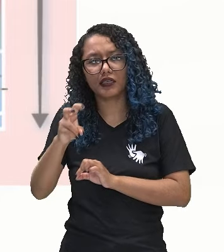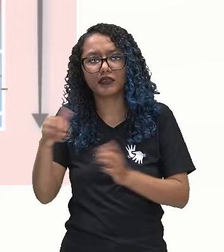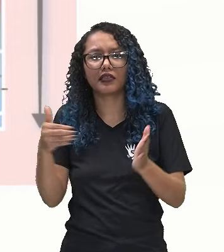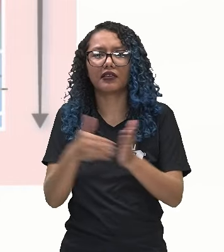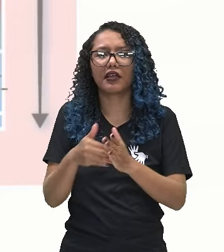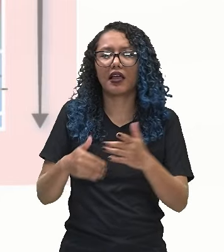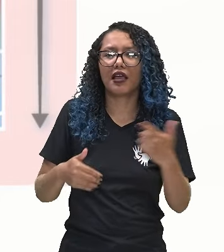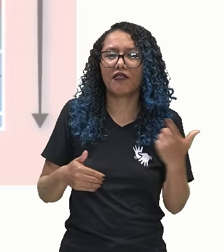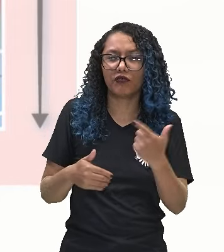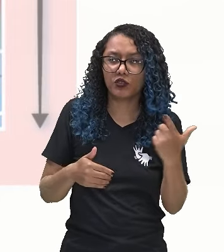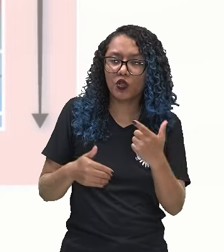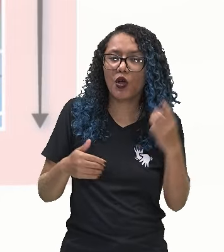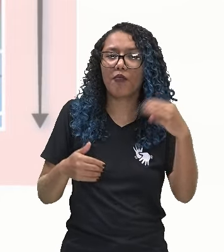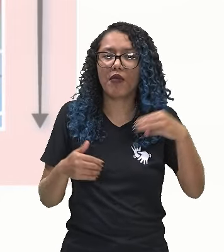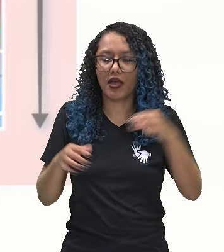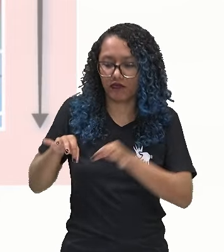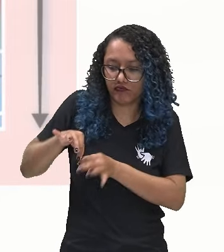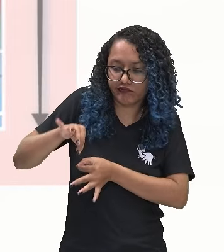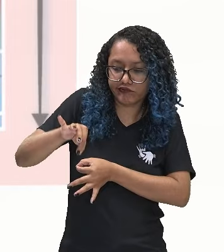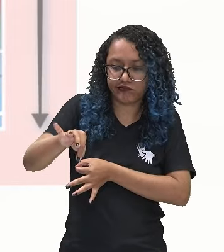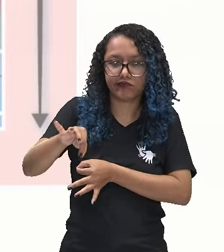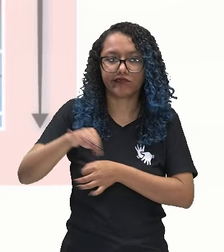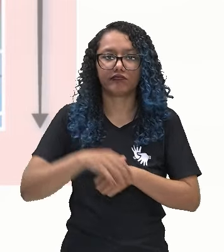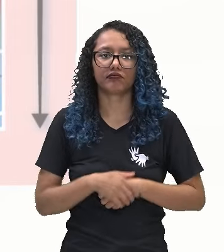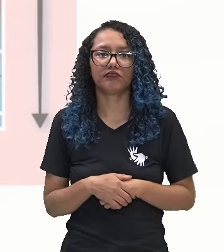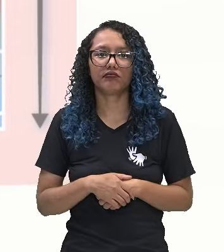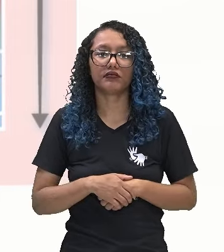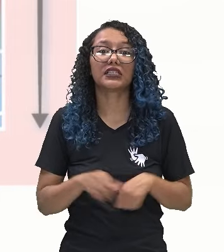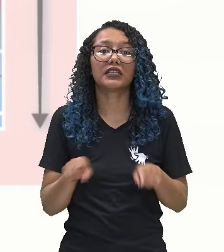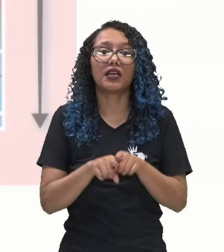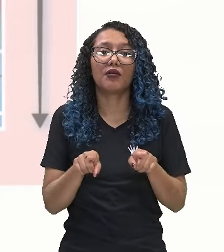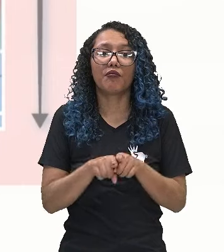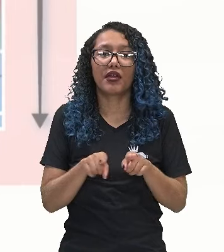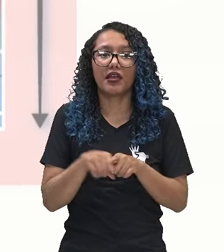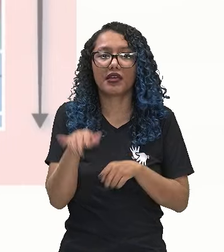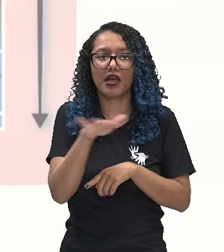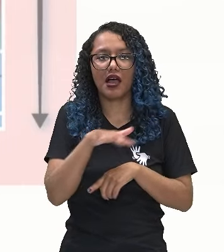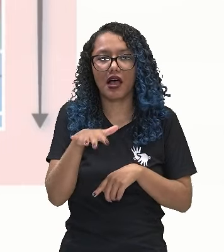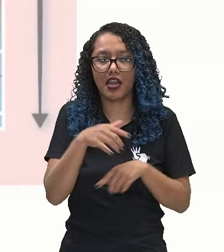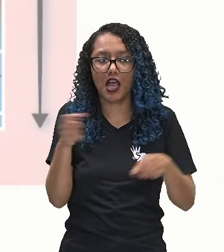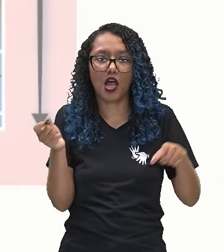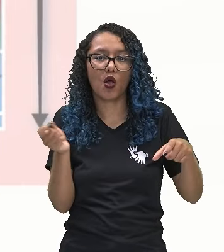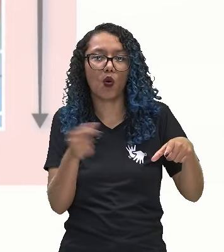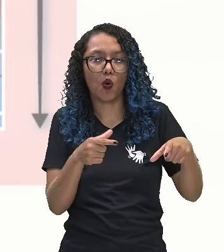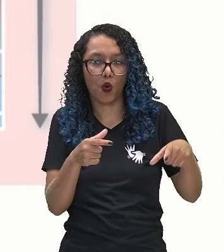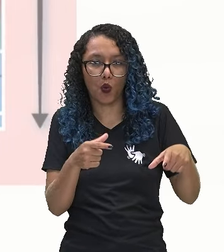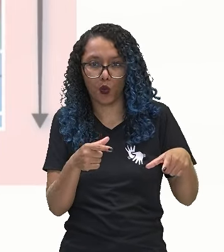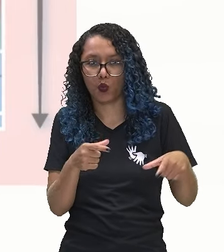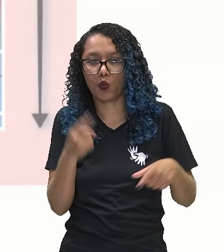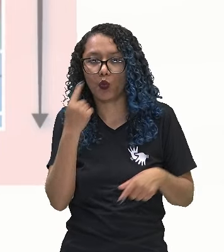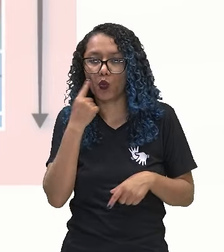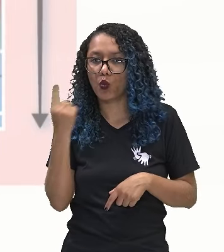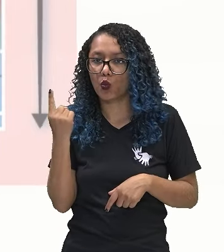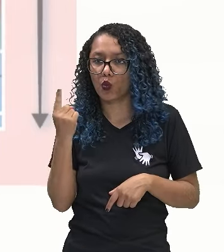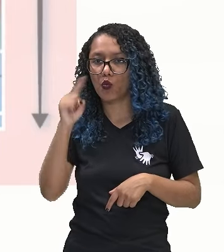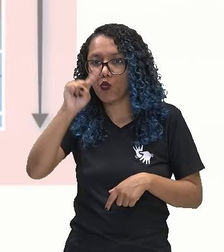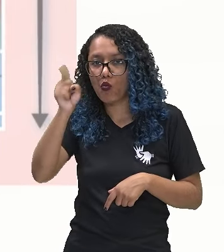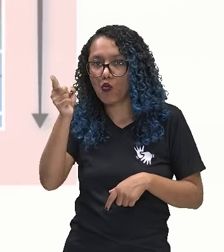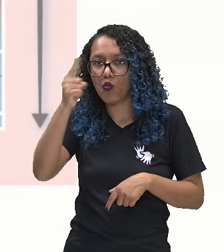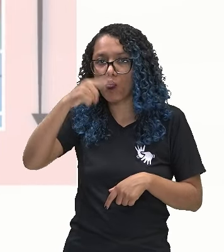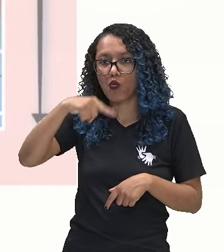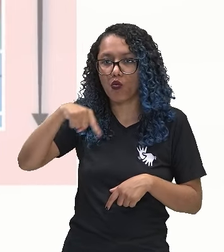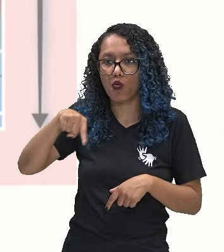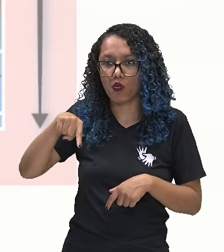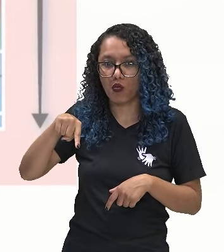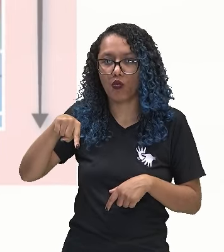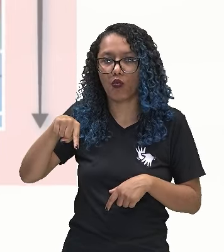E aí temos apenas uma área de gol aqui, certo? De ir marcando cada lado da